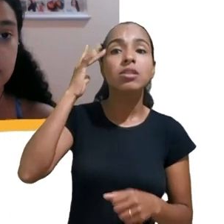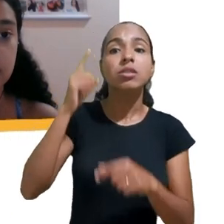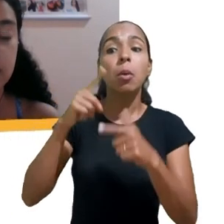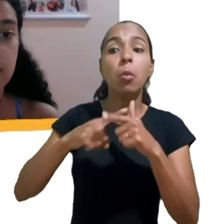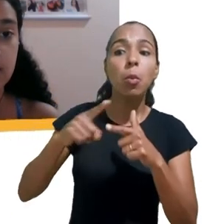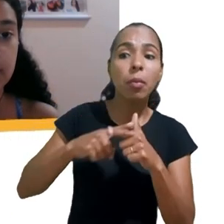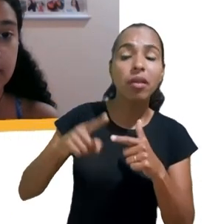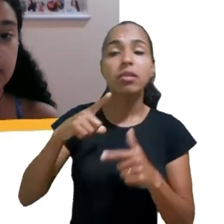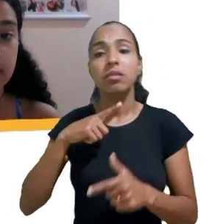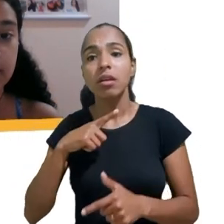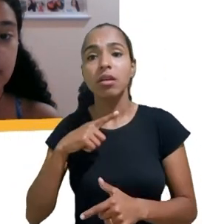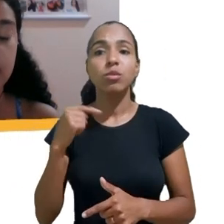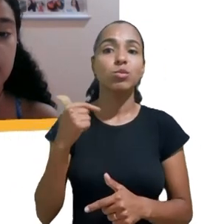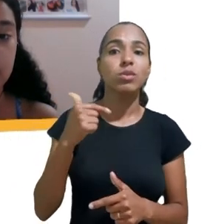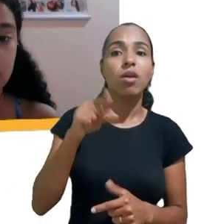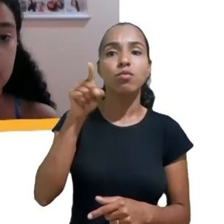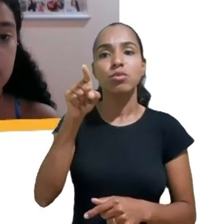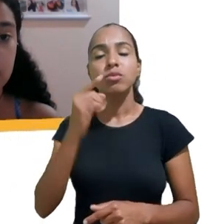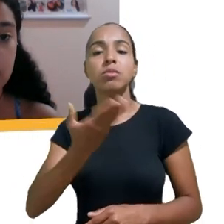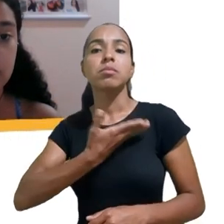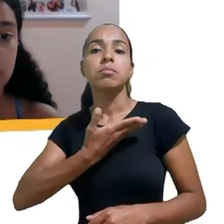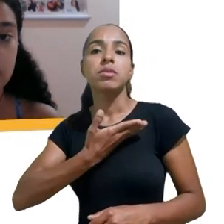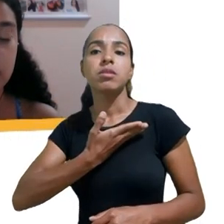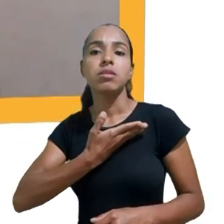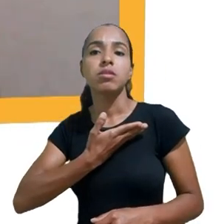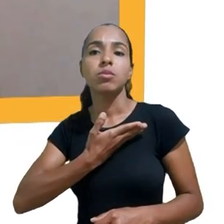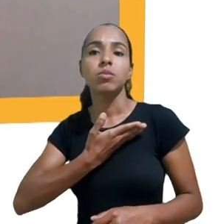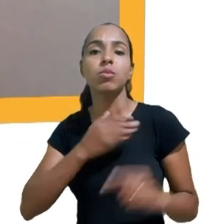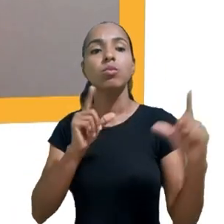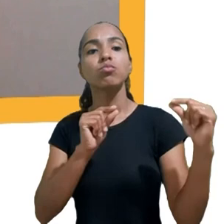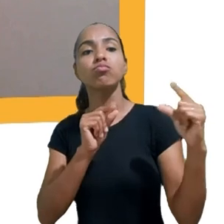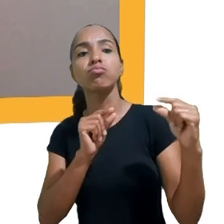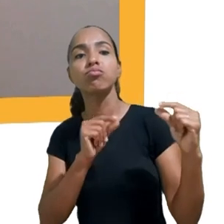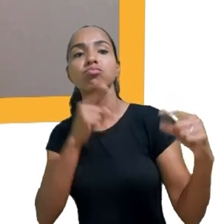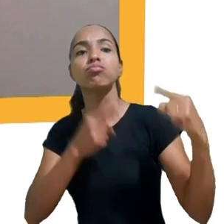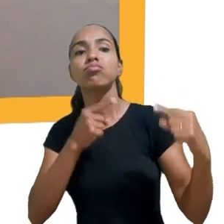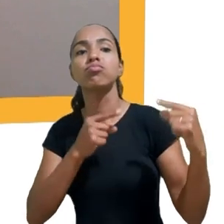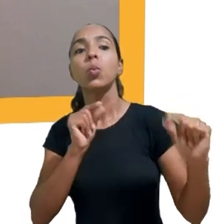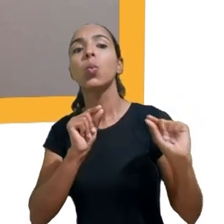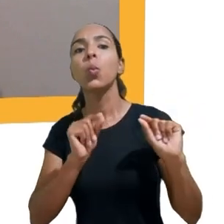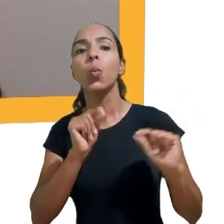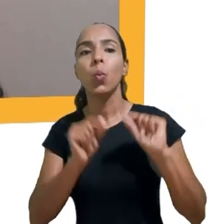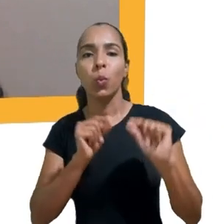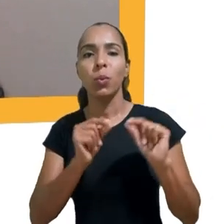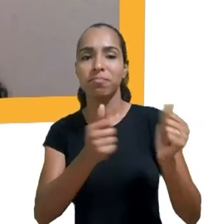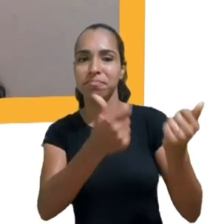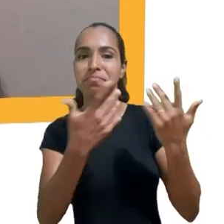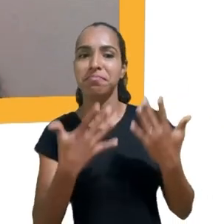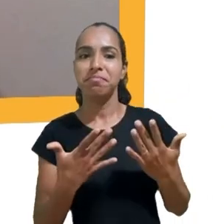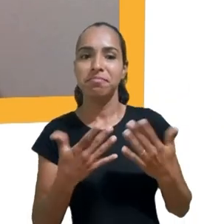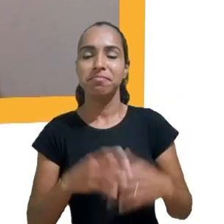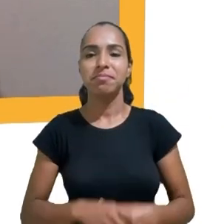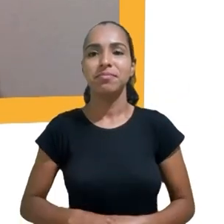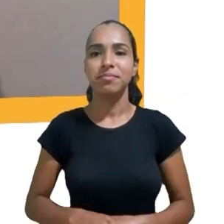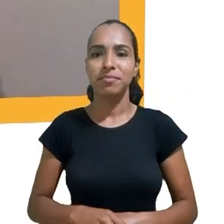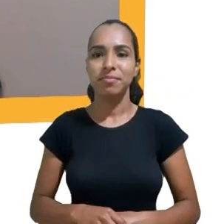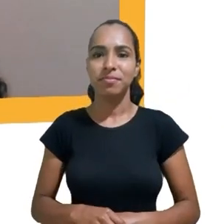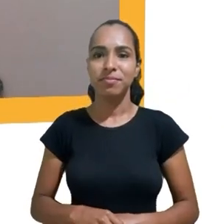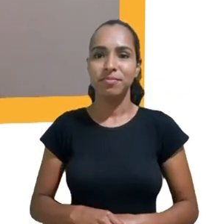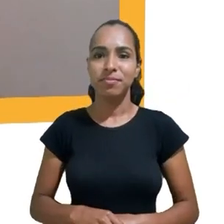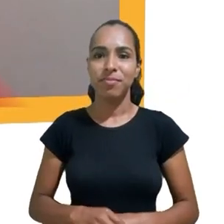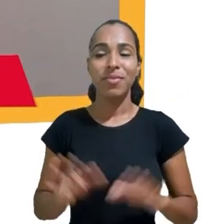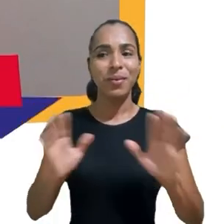amigos costumam falar sobre isso e discutir essas preocupações? Oi, boa noite, tudo bem? Meu nome é Maria